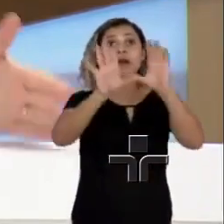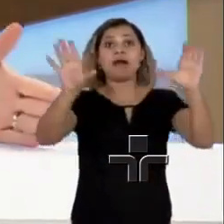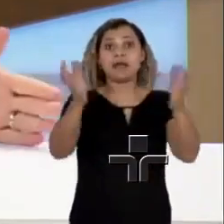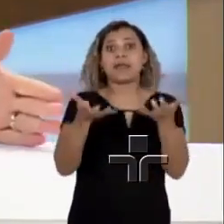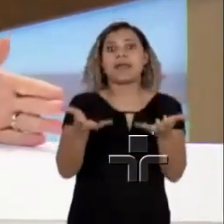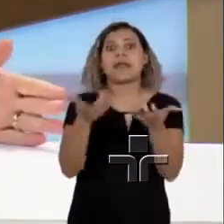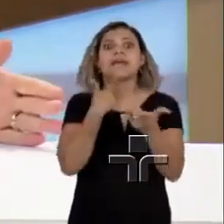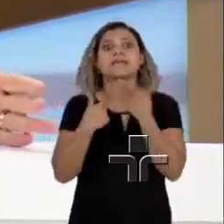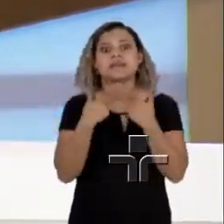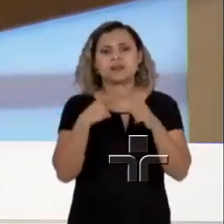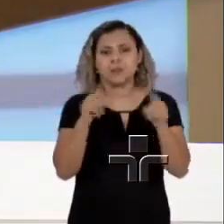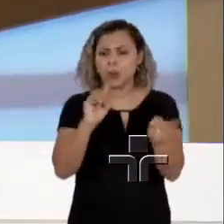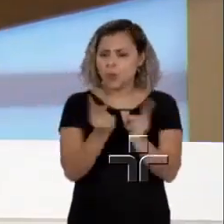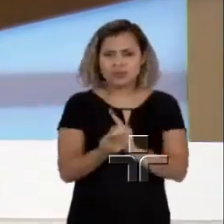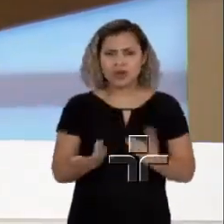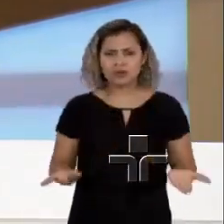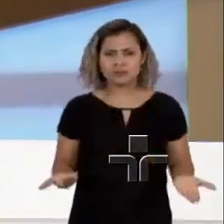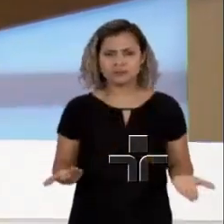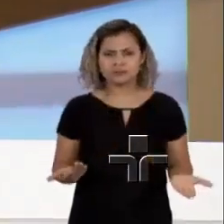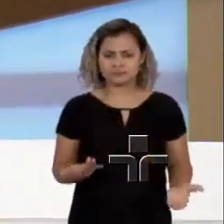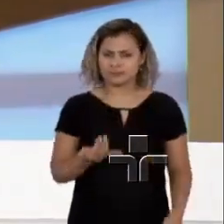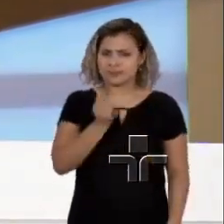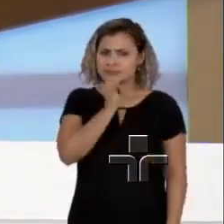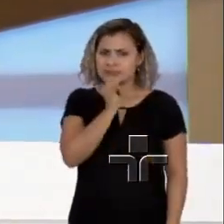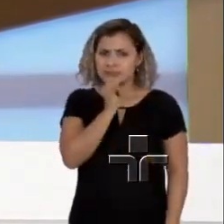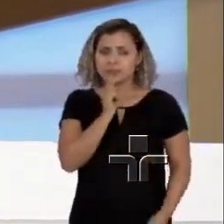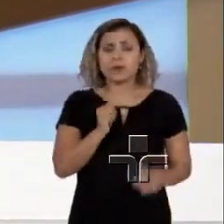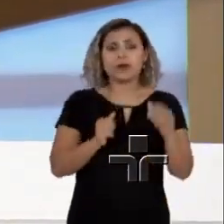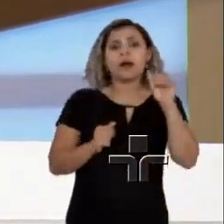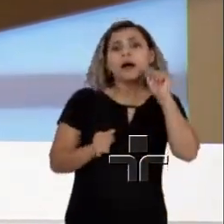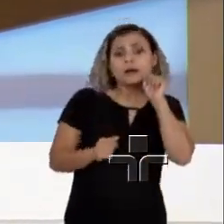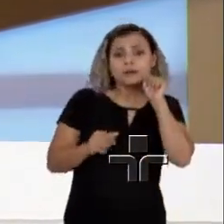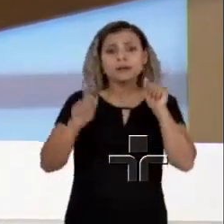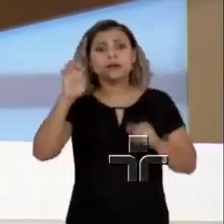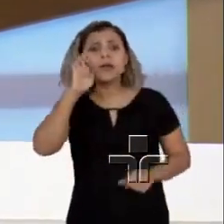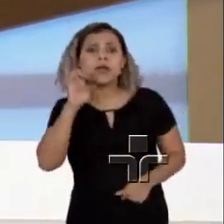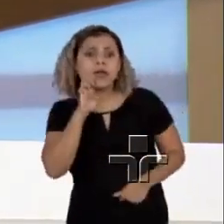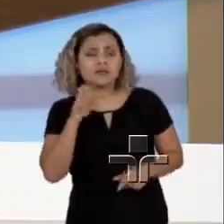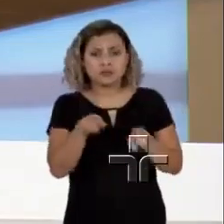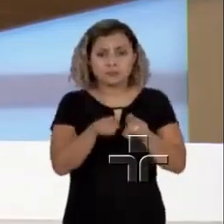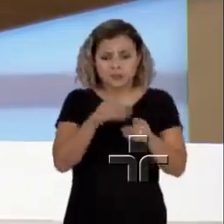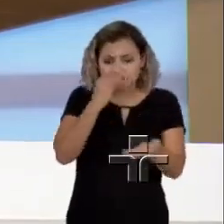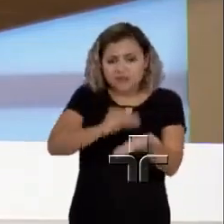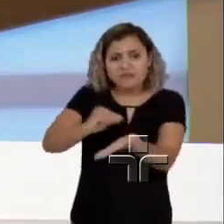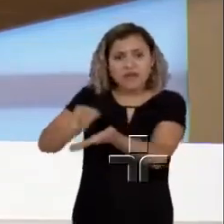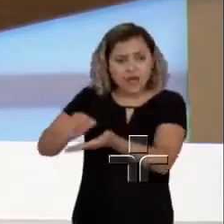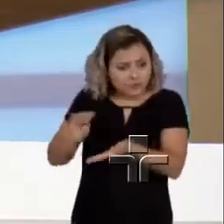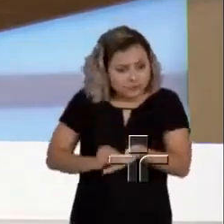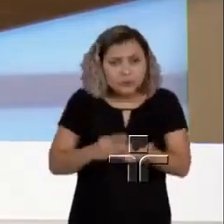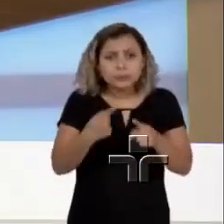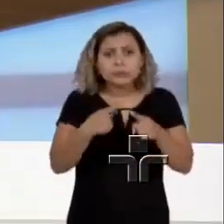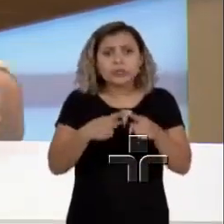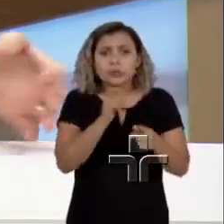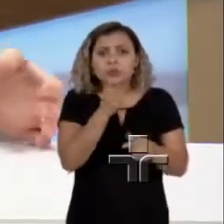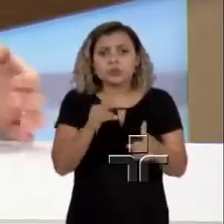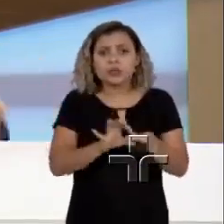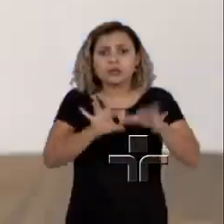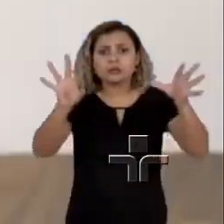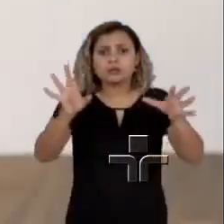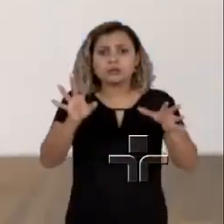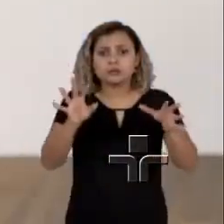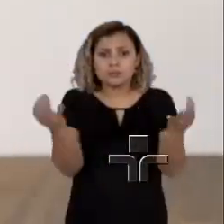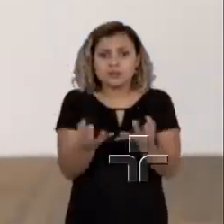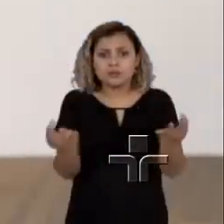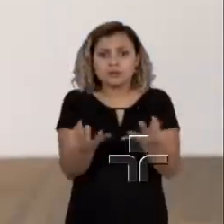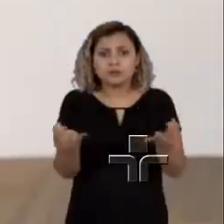mas é justamente o contrário, é onde Adão e Eva estão imaturos completamente, porque não existe o livre-arbítrio, ali está